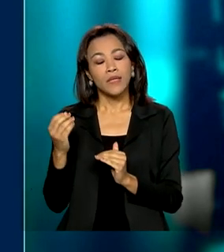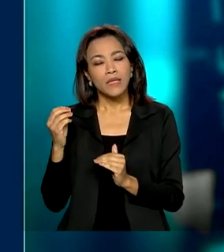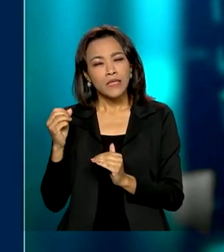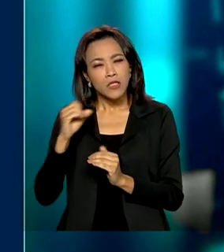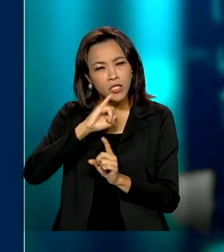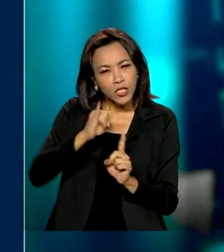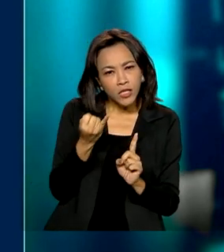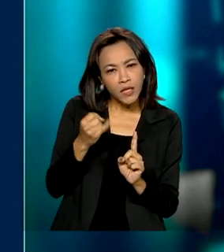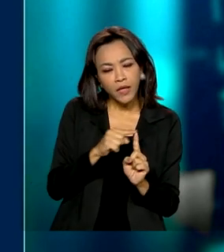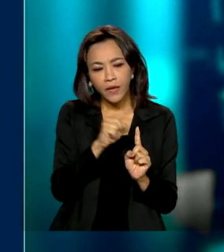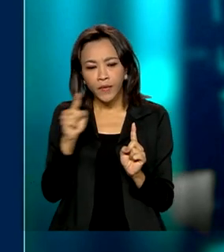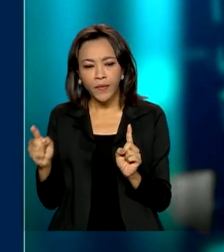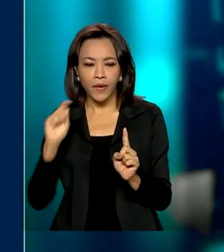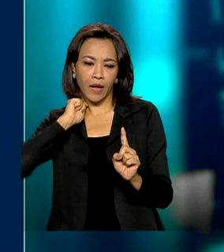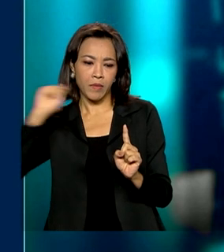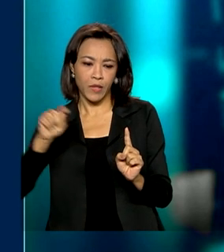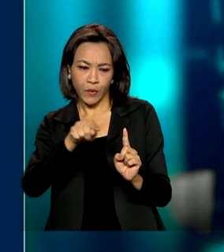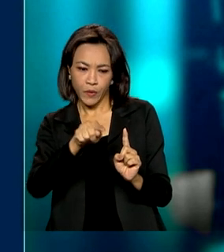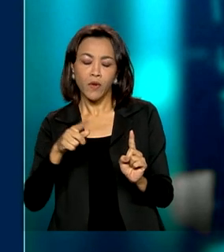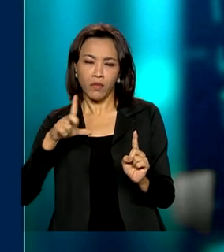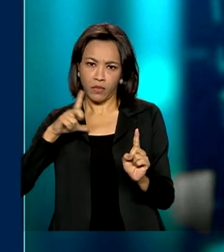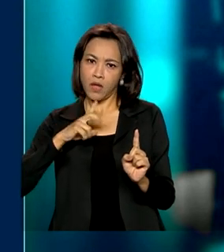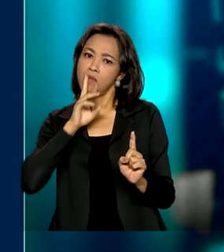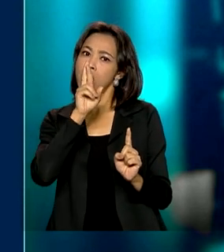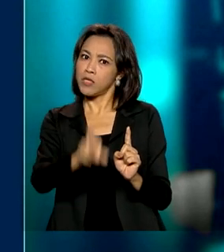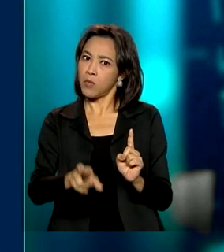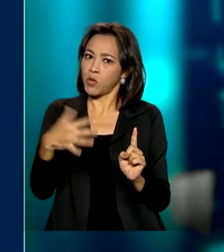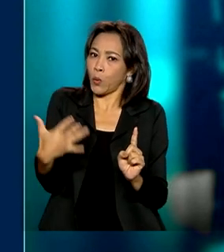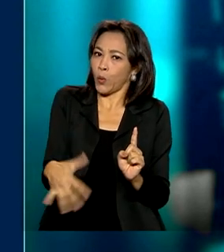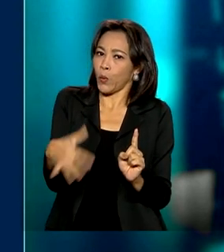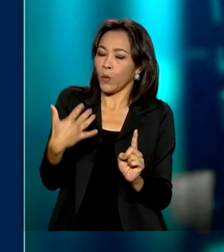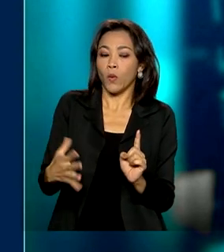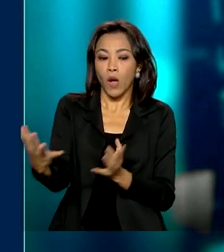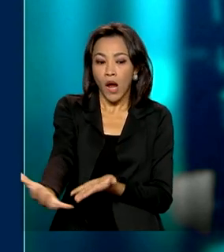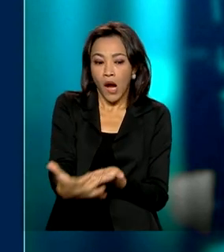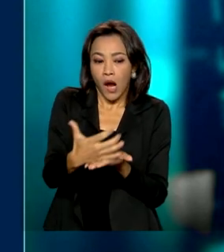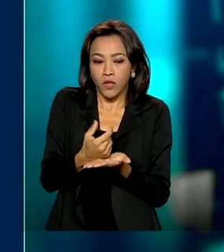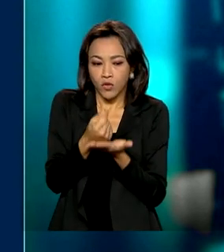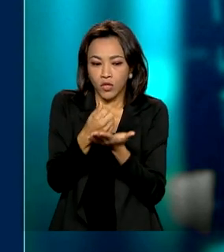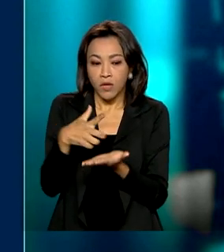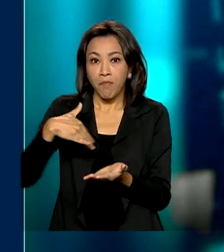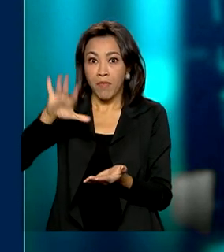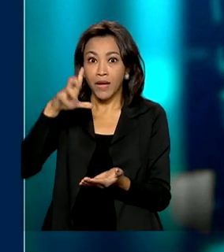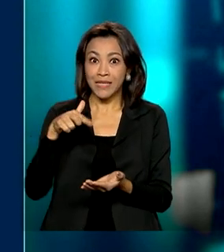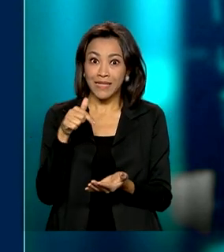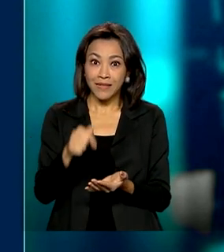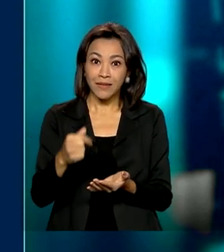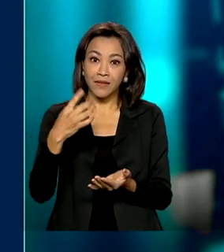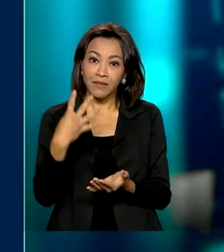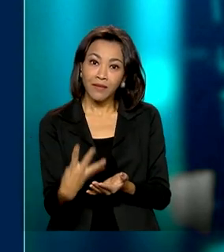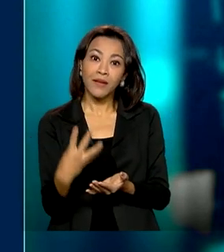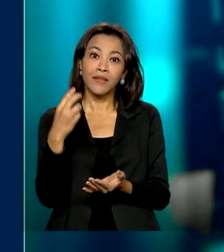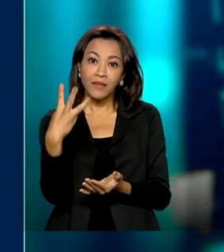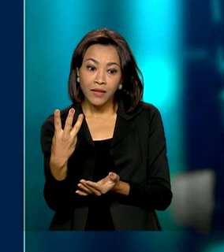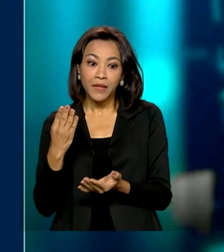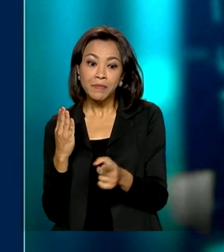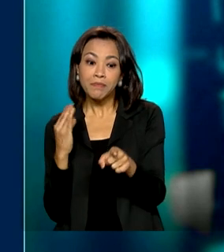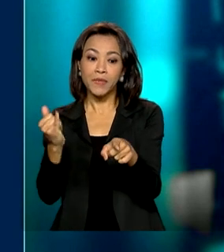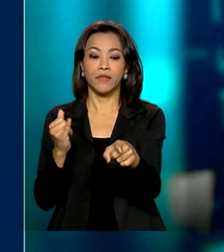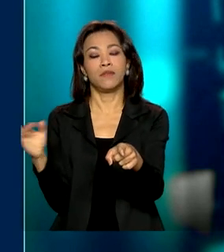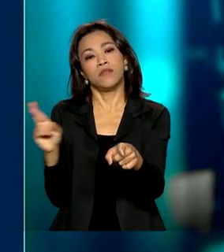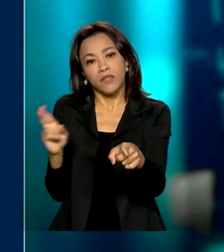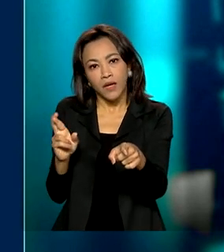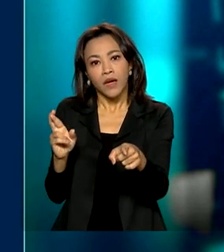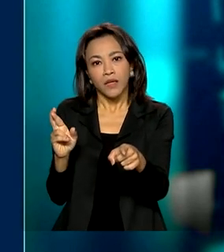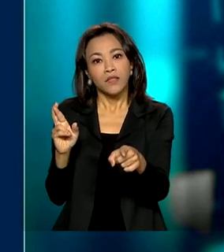ou seja, de janeiro a abril, nós temos, então, um resultado bastante expressivo. Uma arrecadação de mais de R 753 bilhões, de